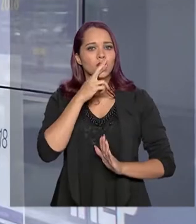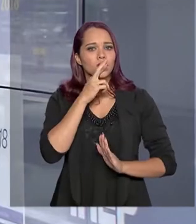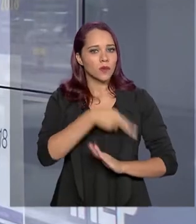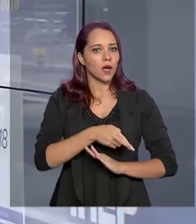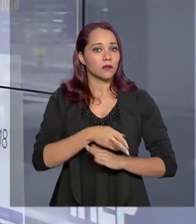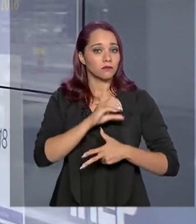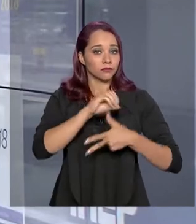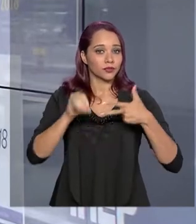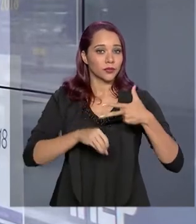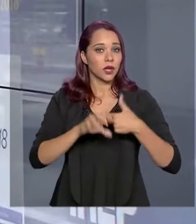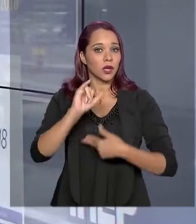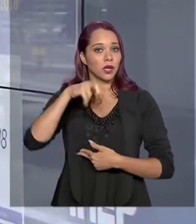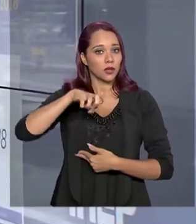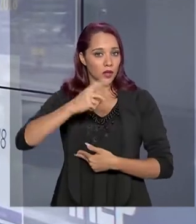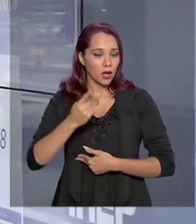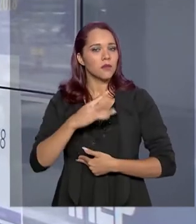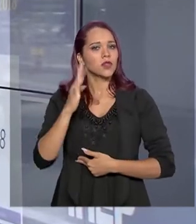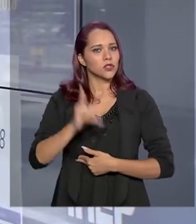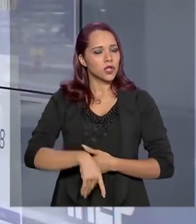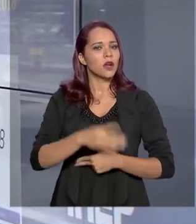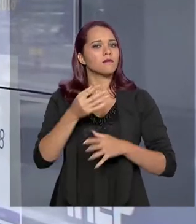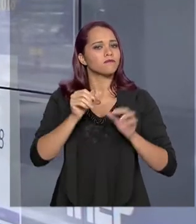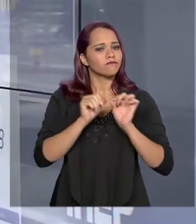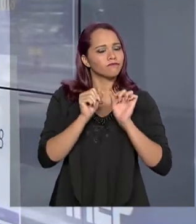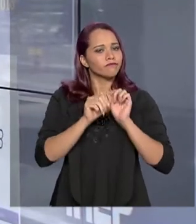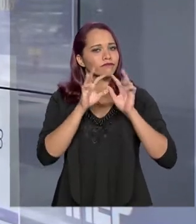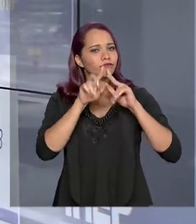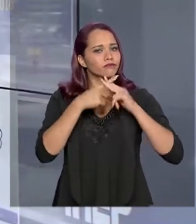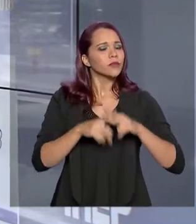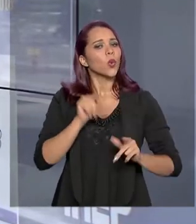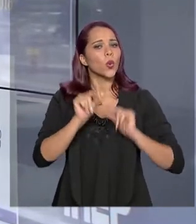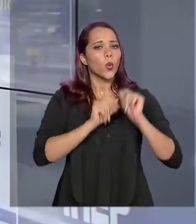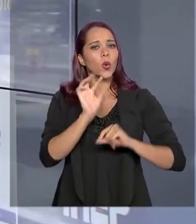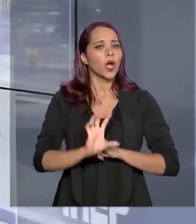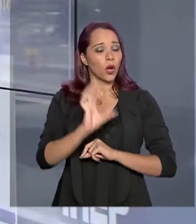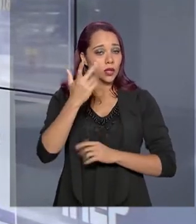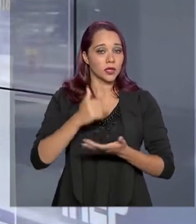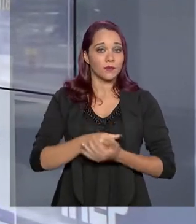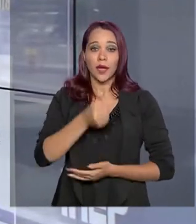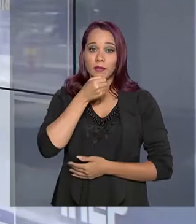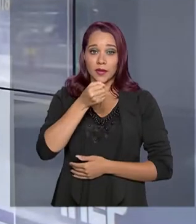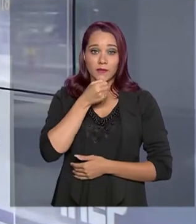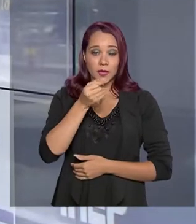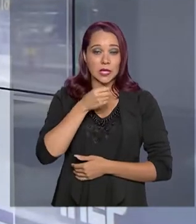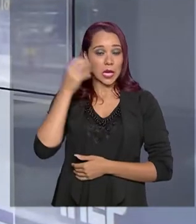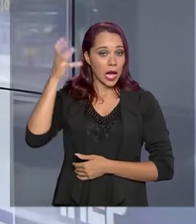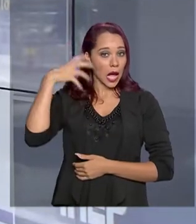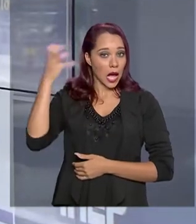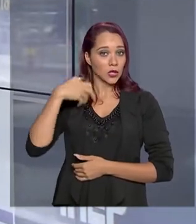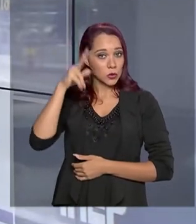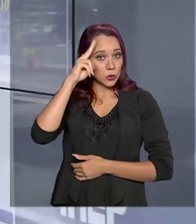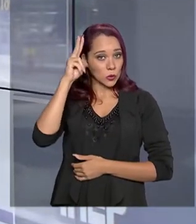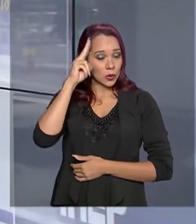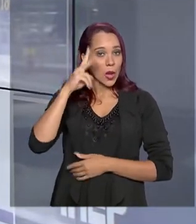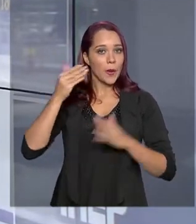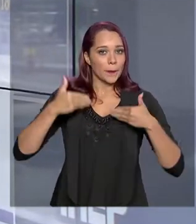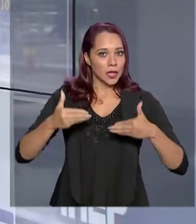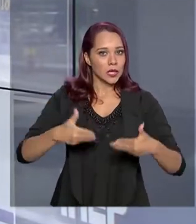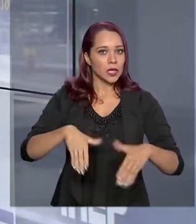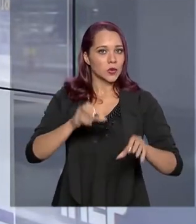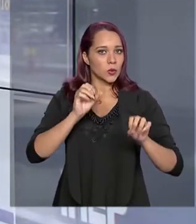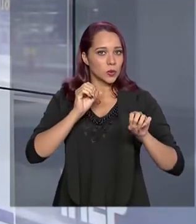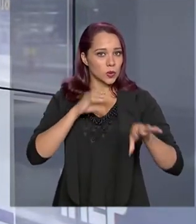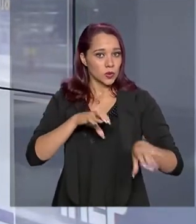Enem, o Inep adotou medidas para verificar o que estava acontecendo. Em entrevista a uma rádio nesta segunda-feira, o ministro da Educação, Abraham